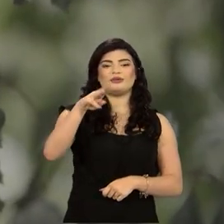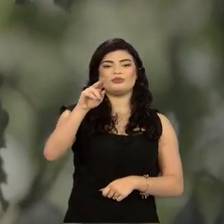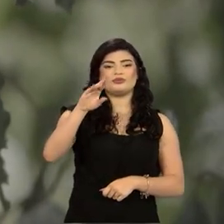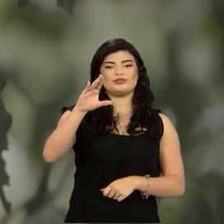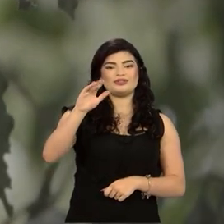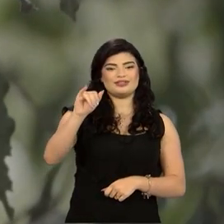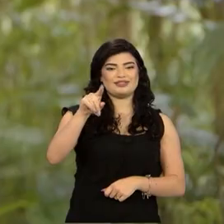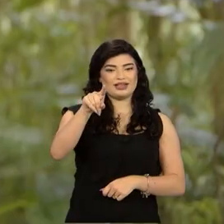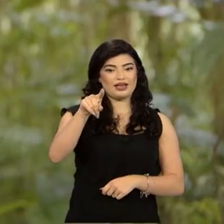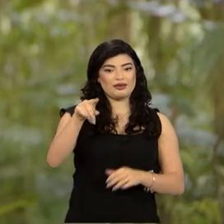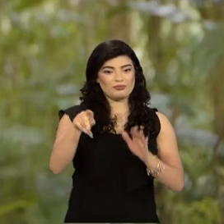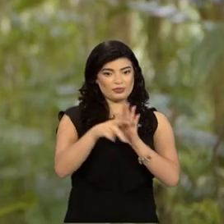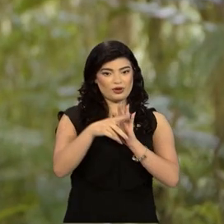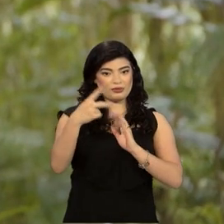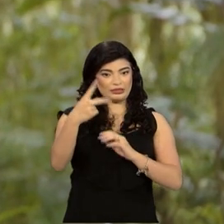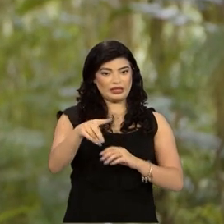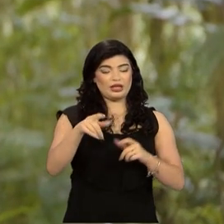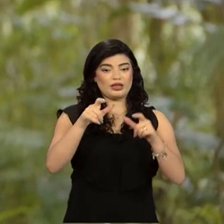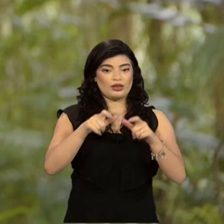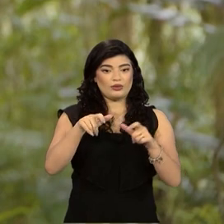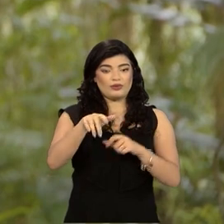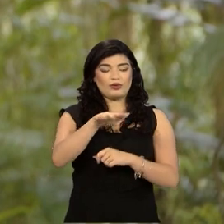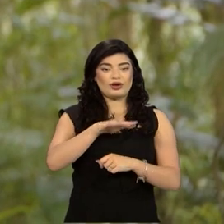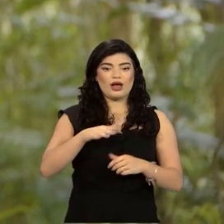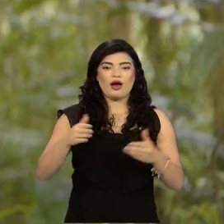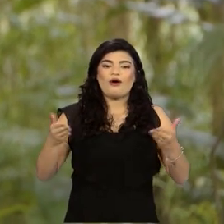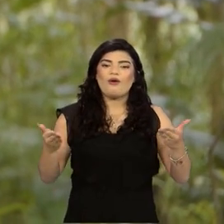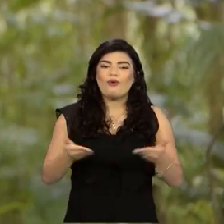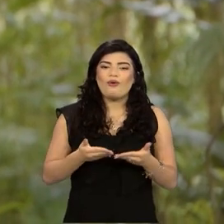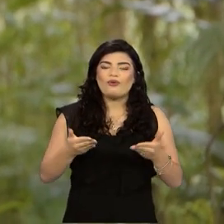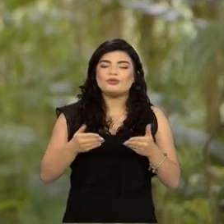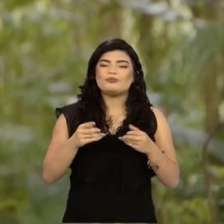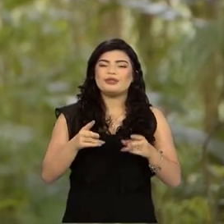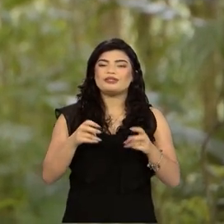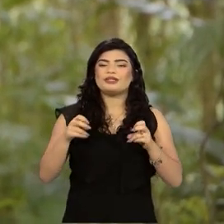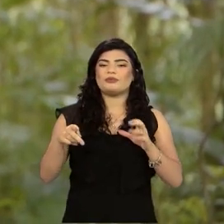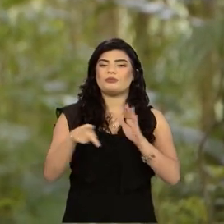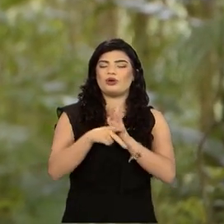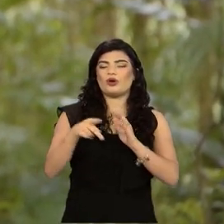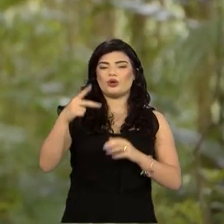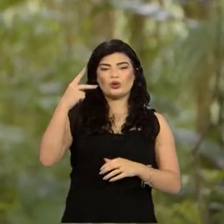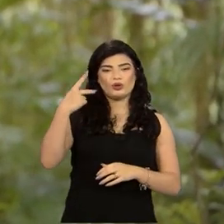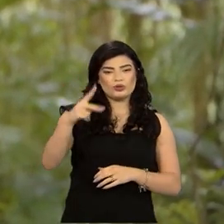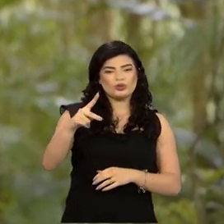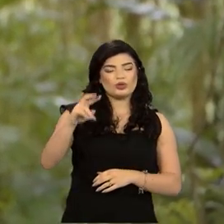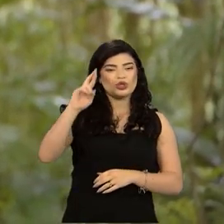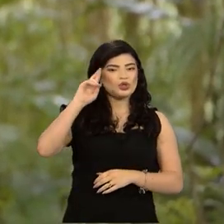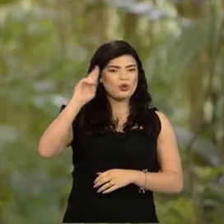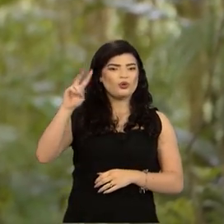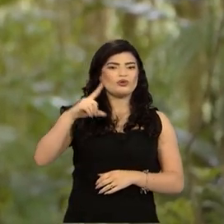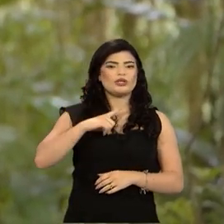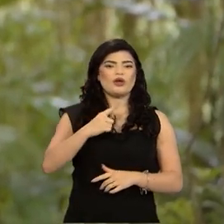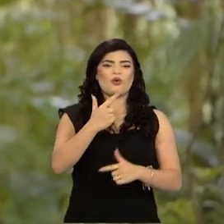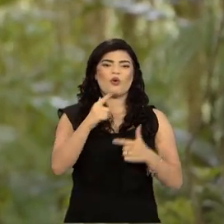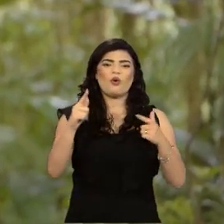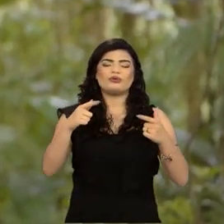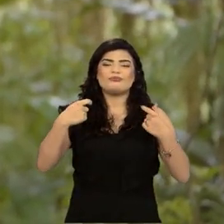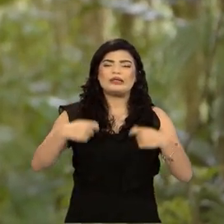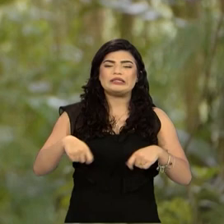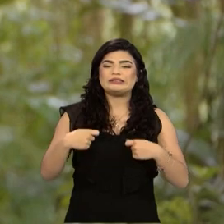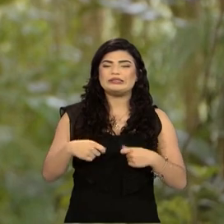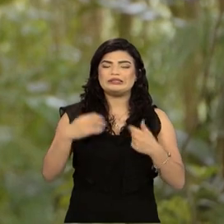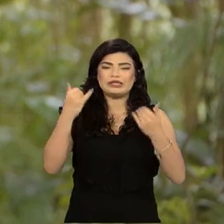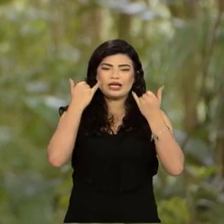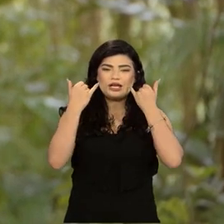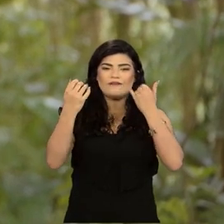um fruto nativo. E hoje nós percebemos que os proprietários têm também outras necessidades de informação. Então hoje